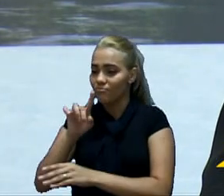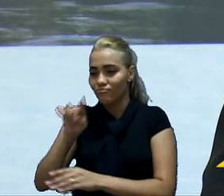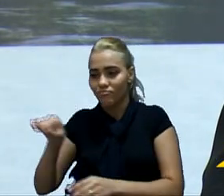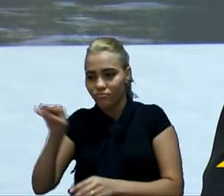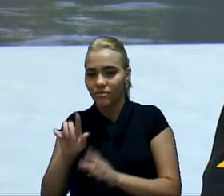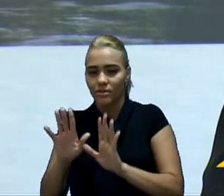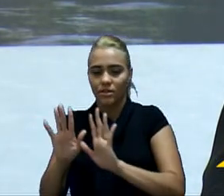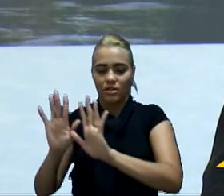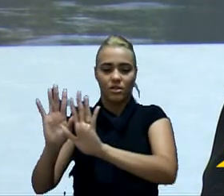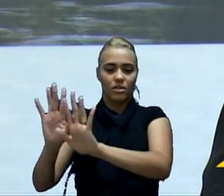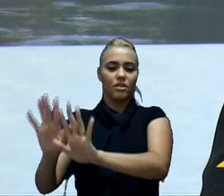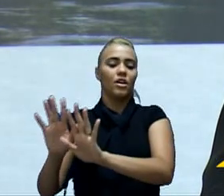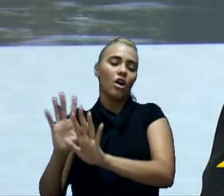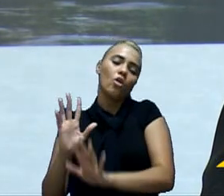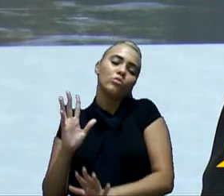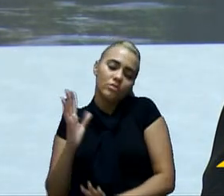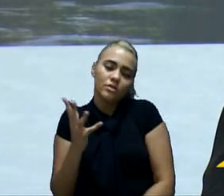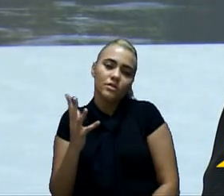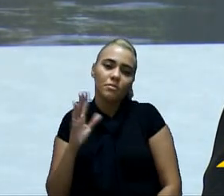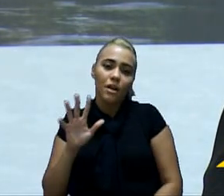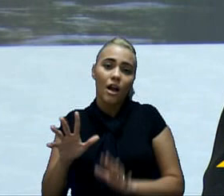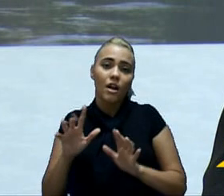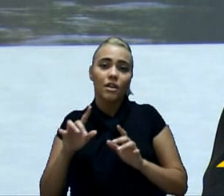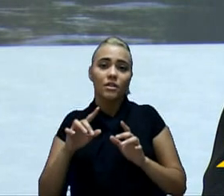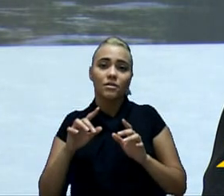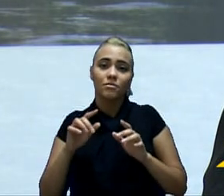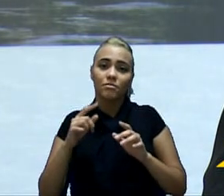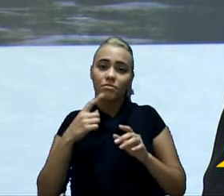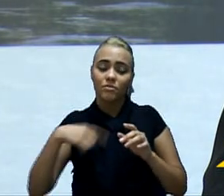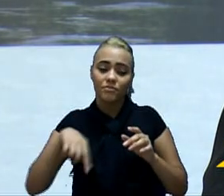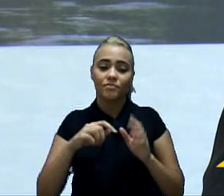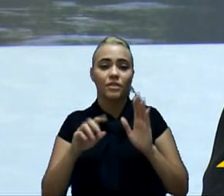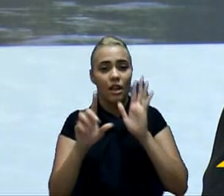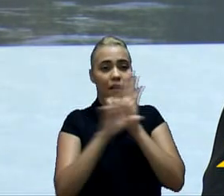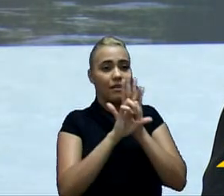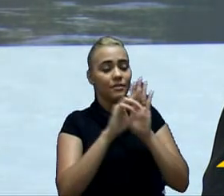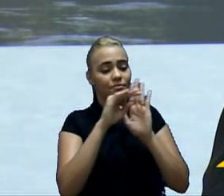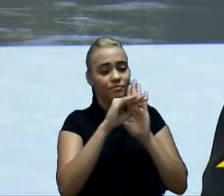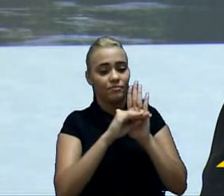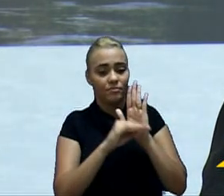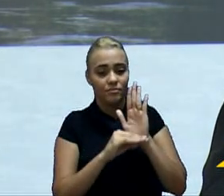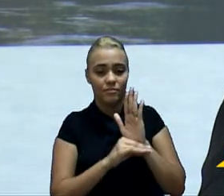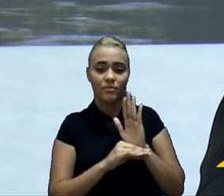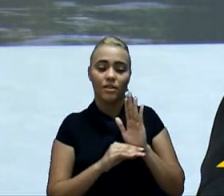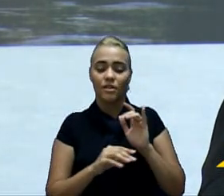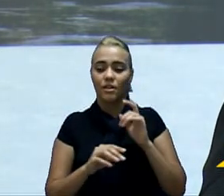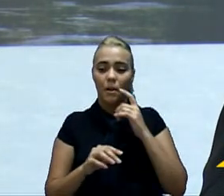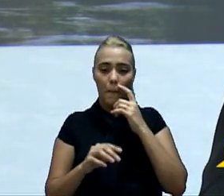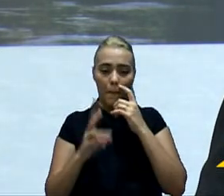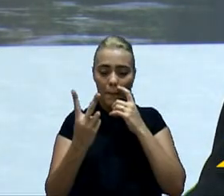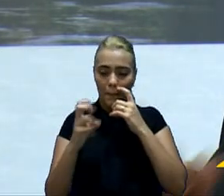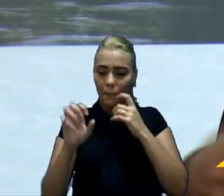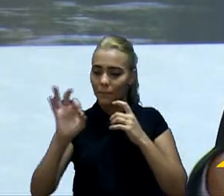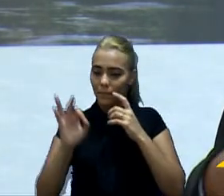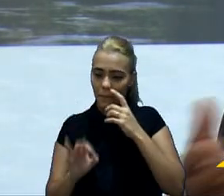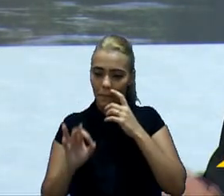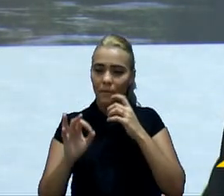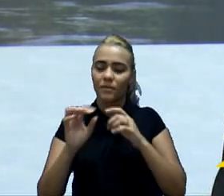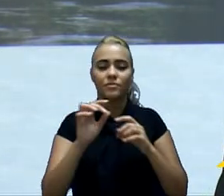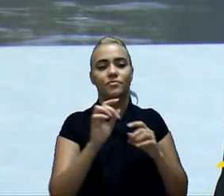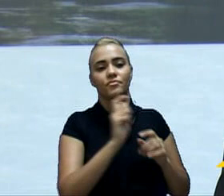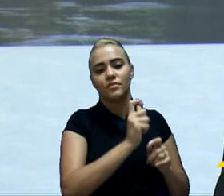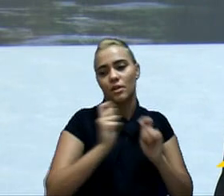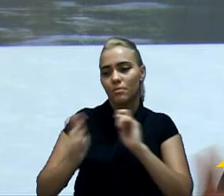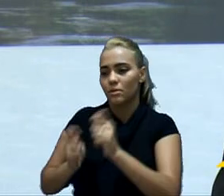e o que se tem é que você, obrigatoriamente, por força da Constituição, aplicar 25% das receitas de impostos